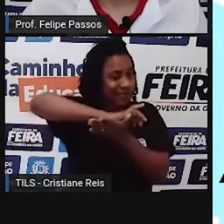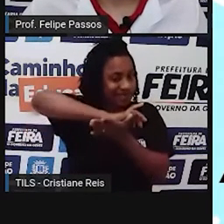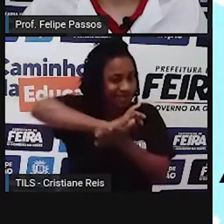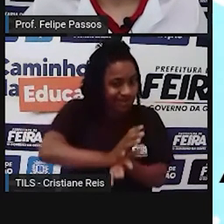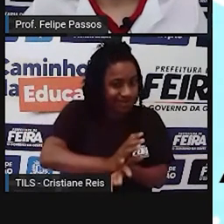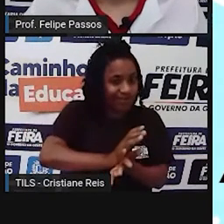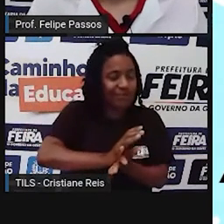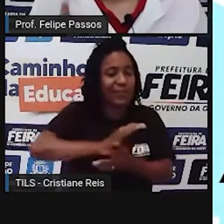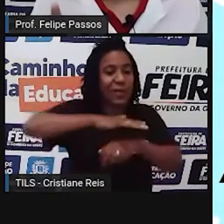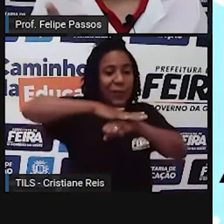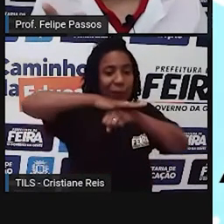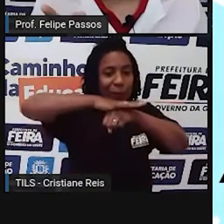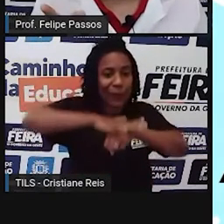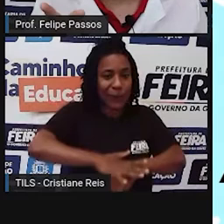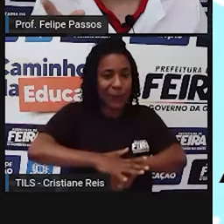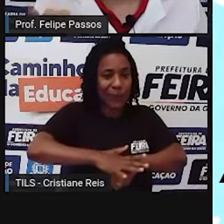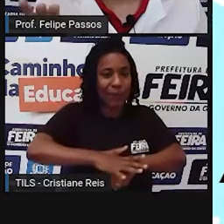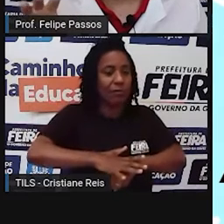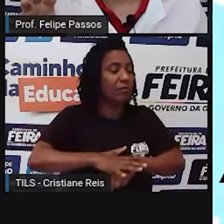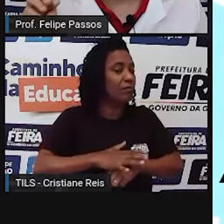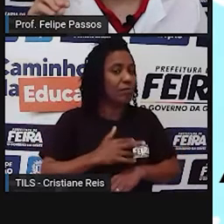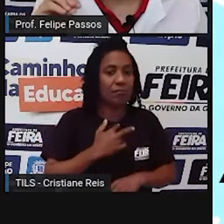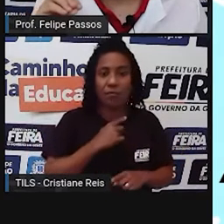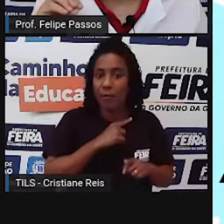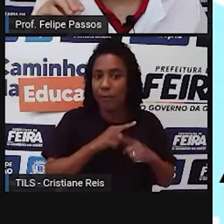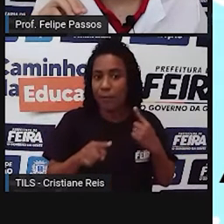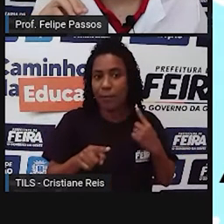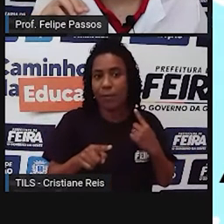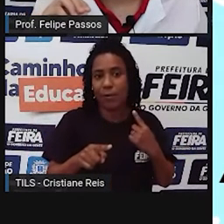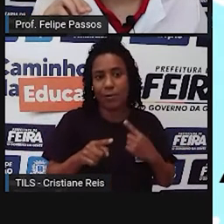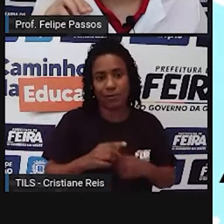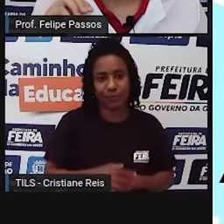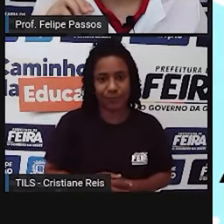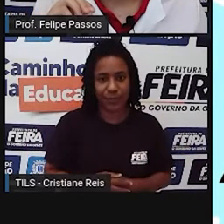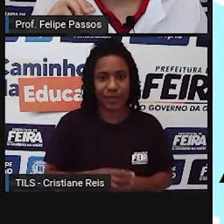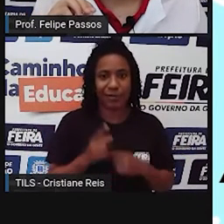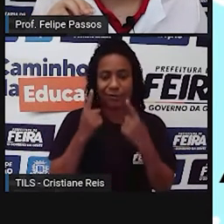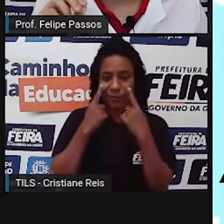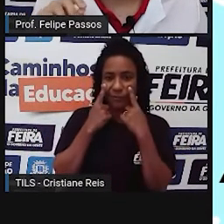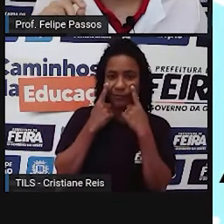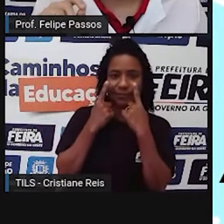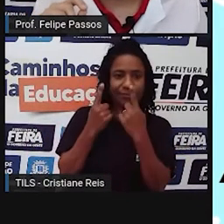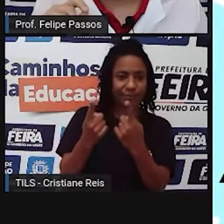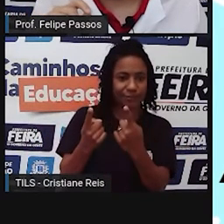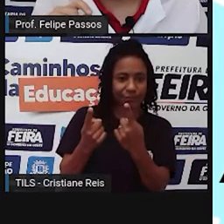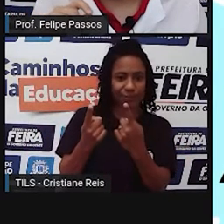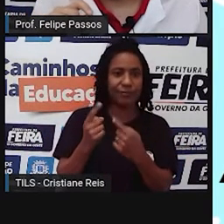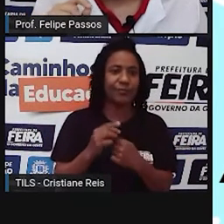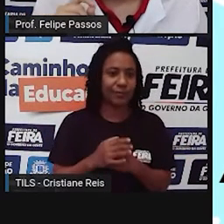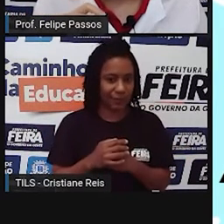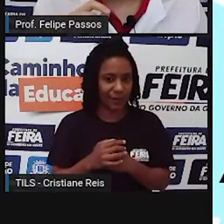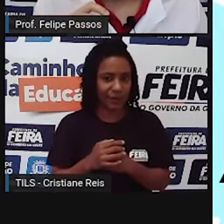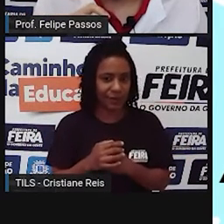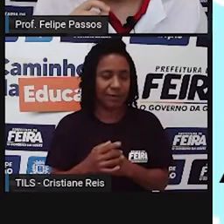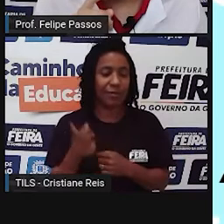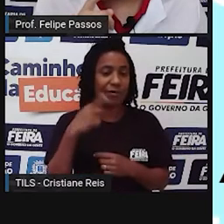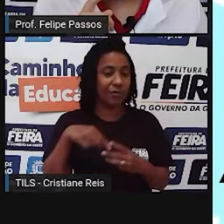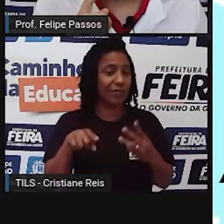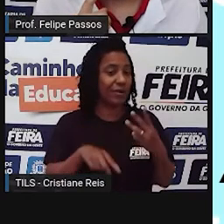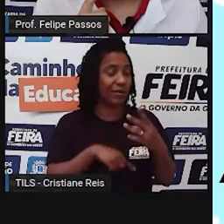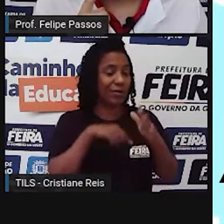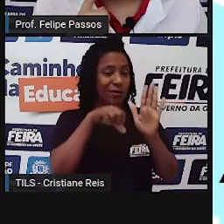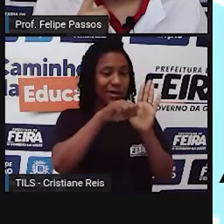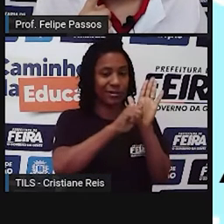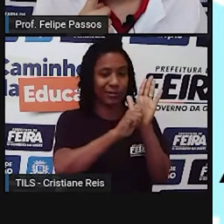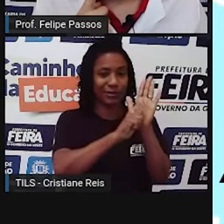ou degradantes. E aí, antes de fazer uma leitura dessas imagens que eu coloquei para vocês, vamos ler também o 9º. Lá no artigo 9º